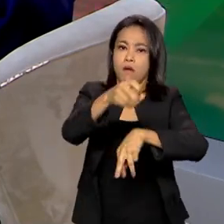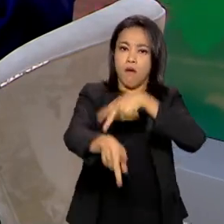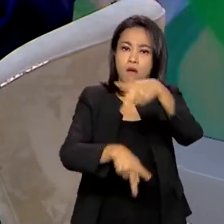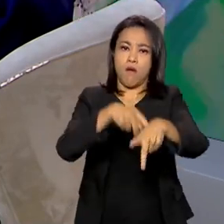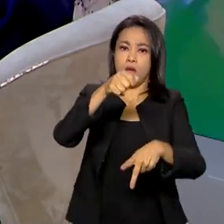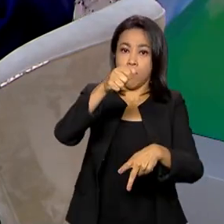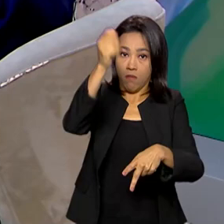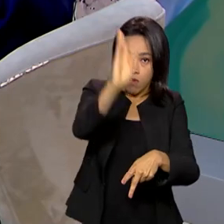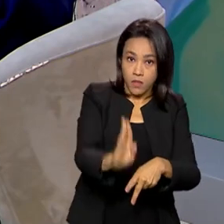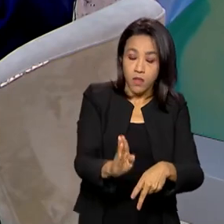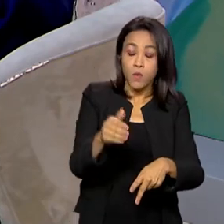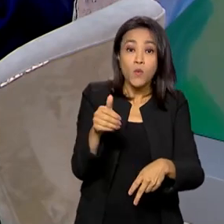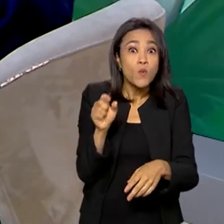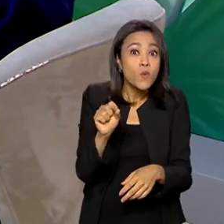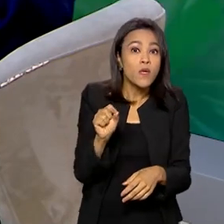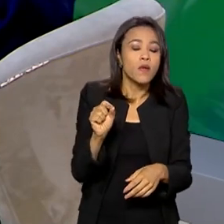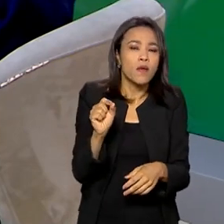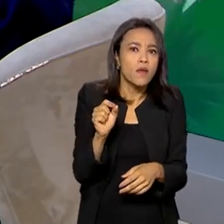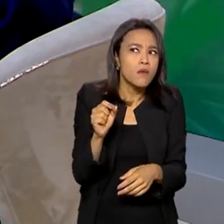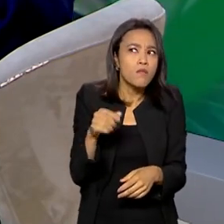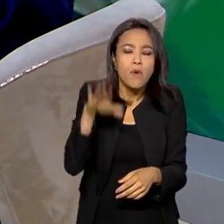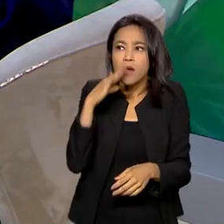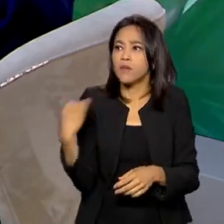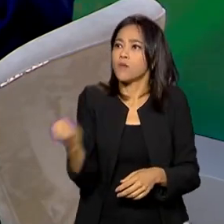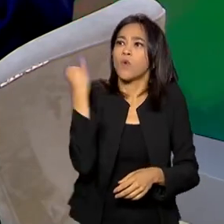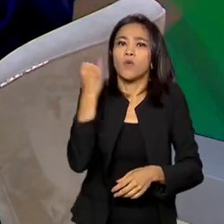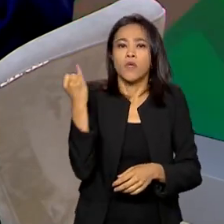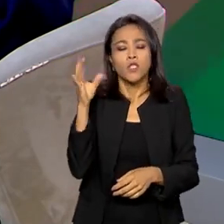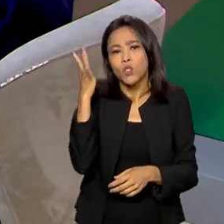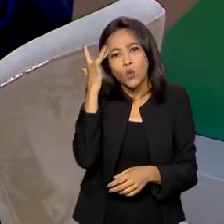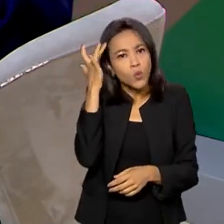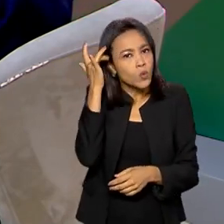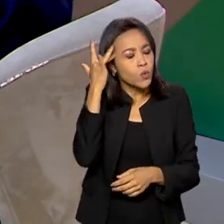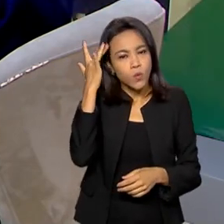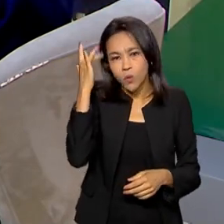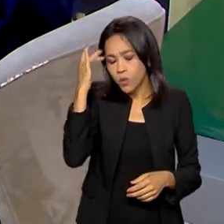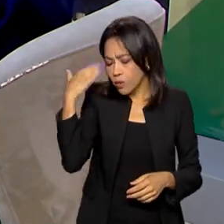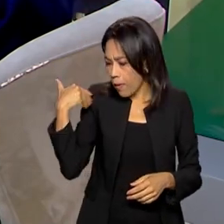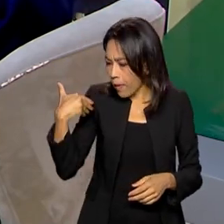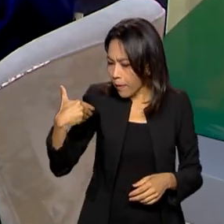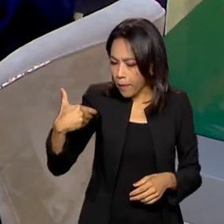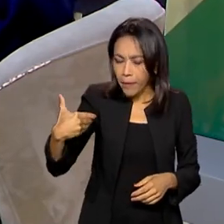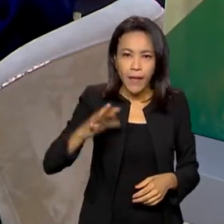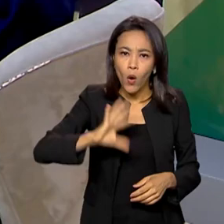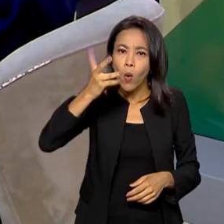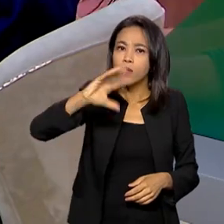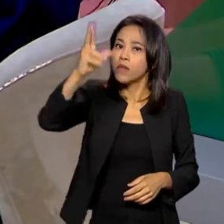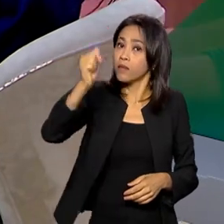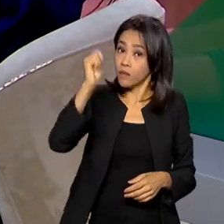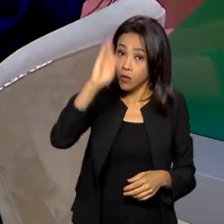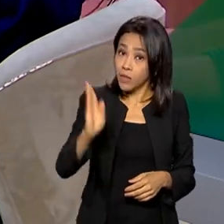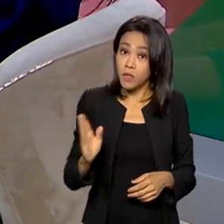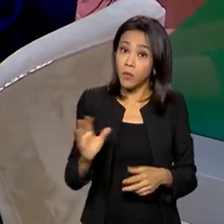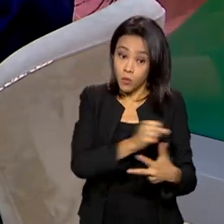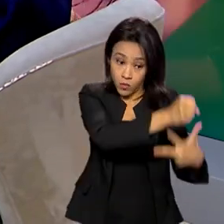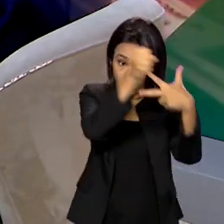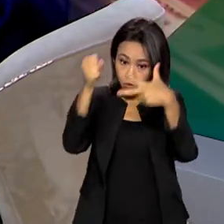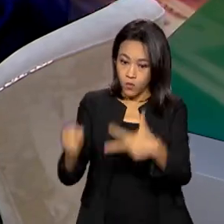aquilo de mais importante que está acontecendo diariamente no país, em qualquer das esferas do poder.